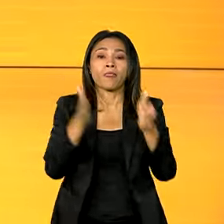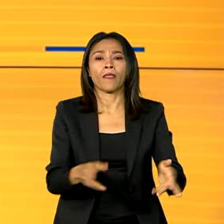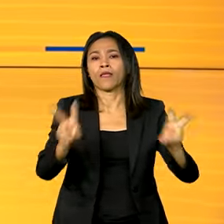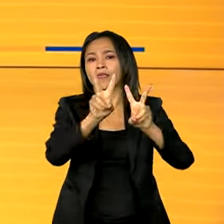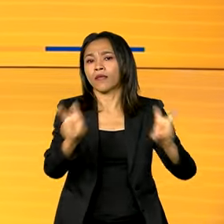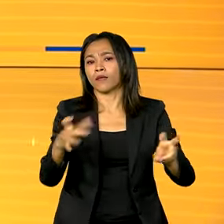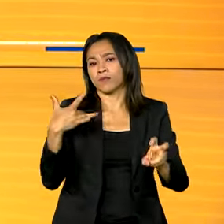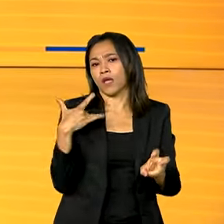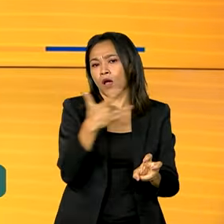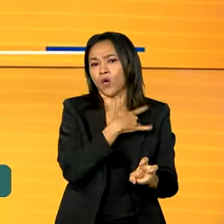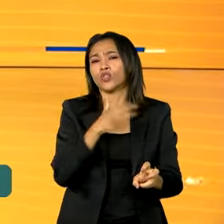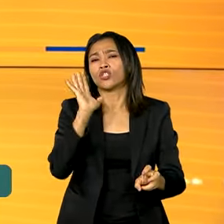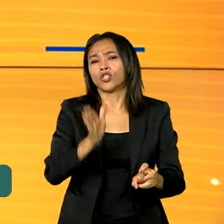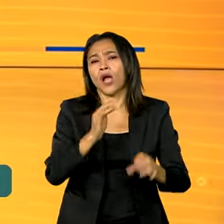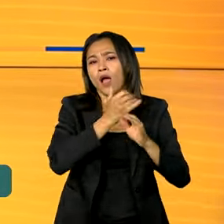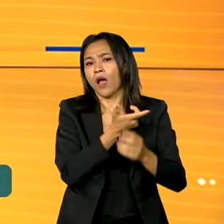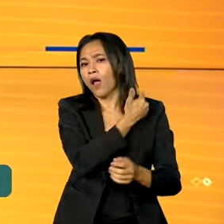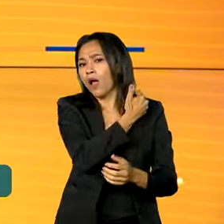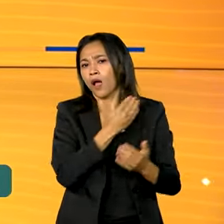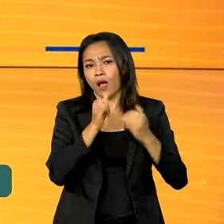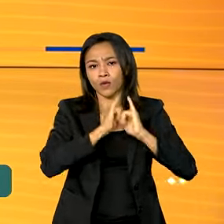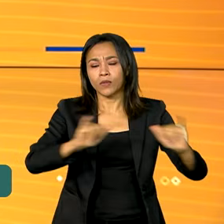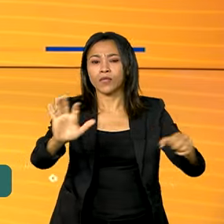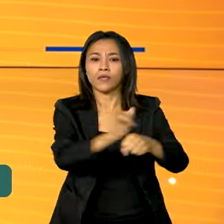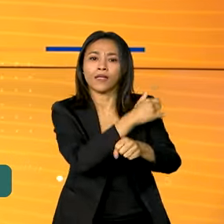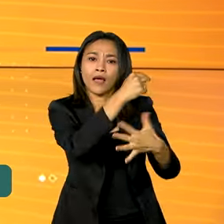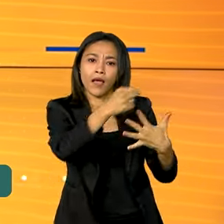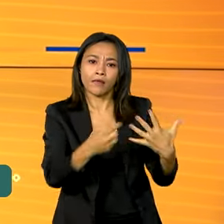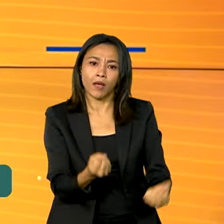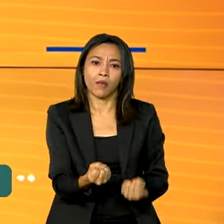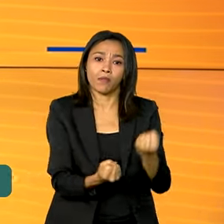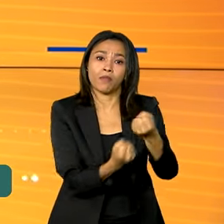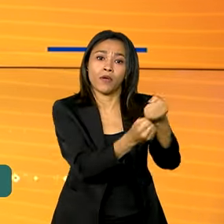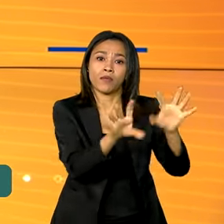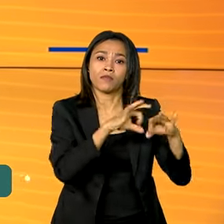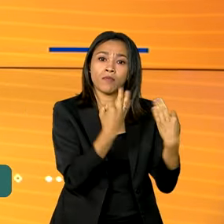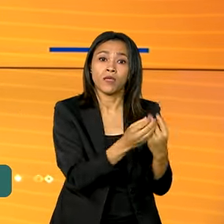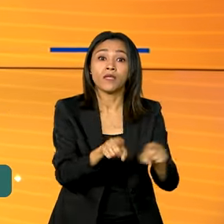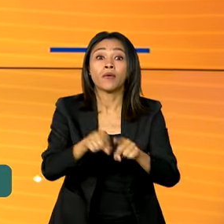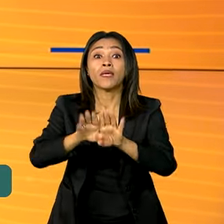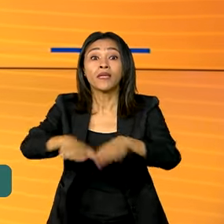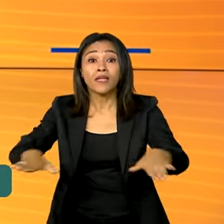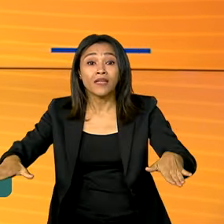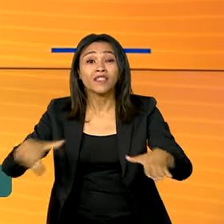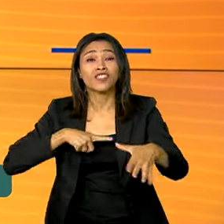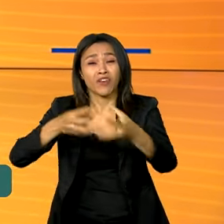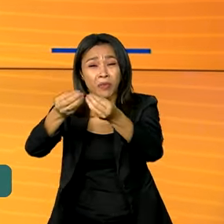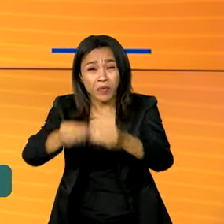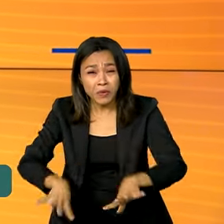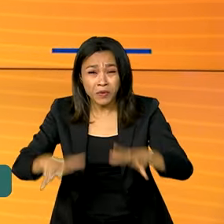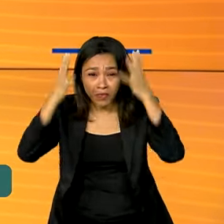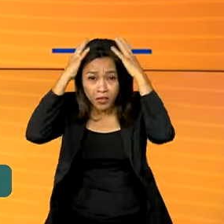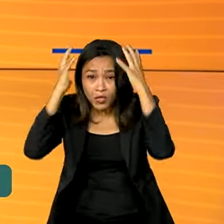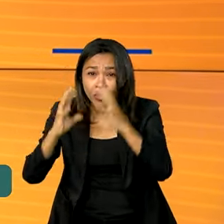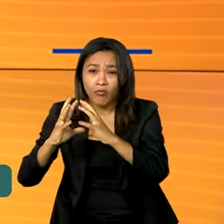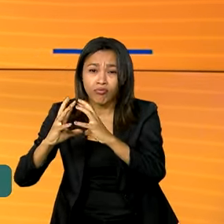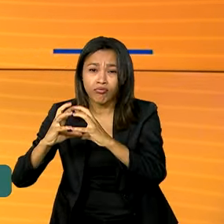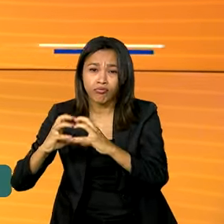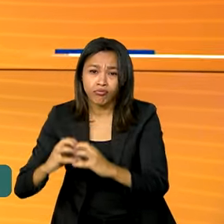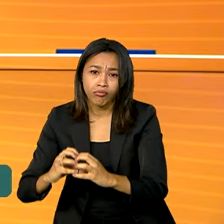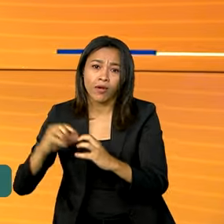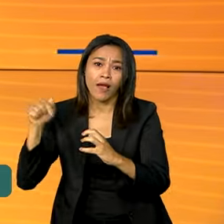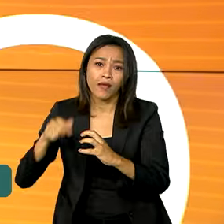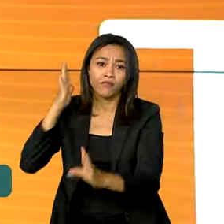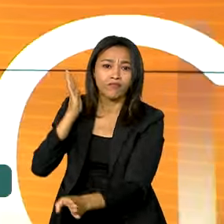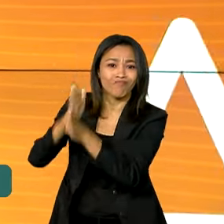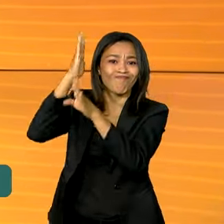anunciadas medidas para apoiar as famílias e crianças afetadas pelo Zika vírus. Descoberta há cerca de 10 anos, essa